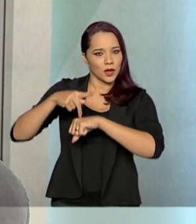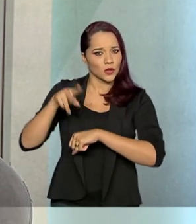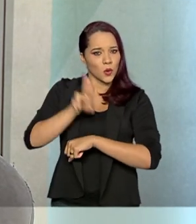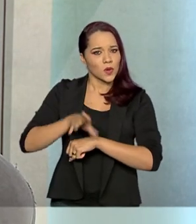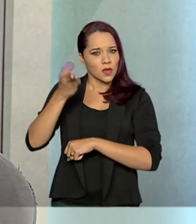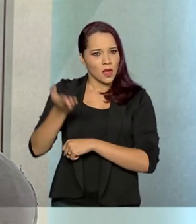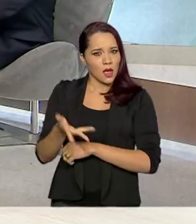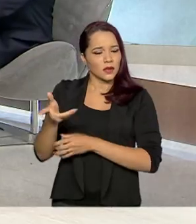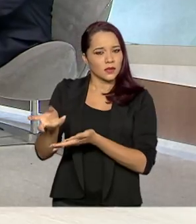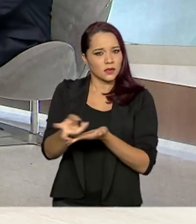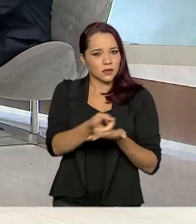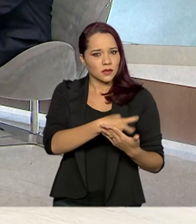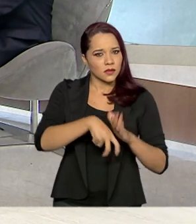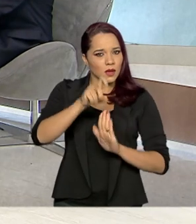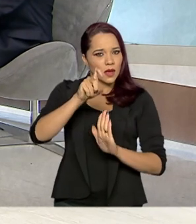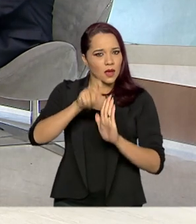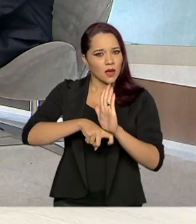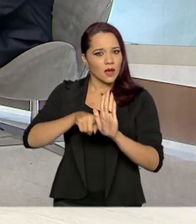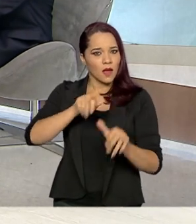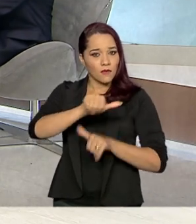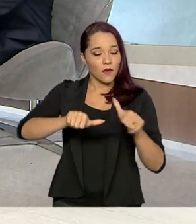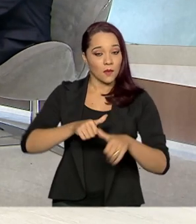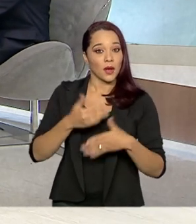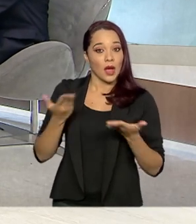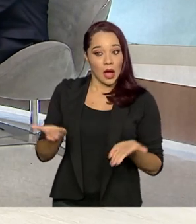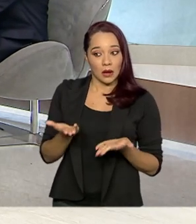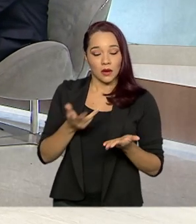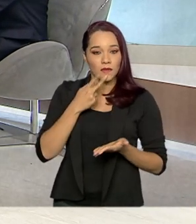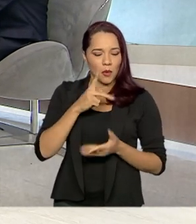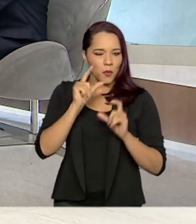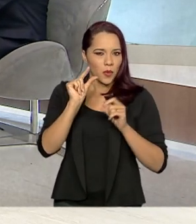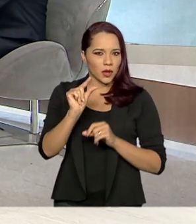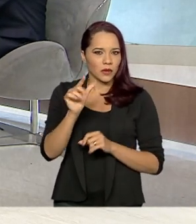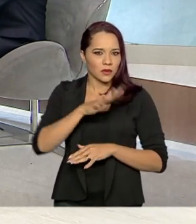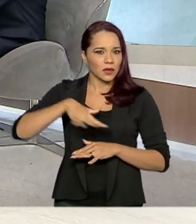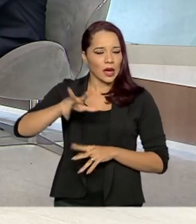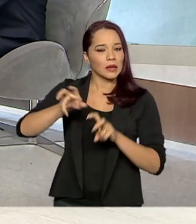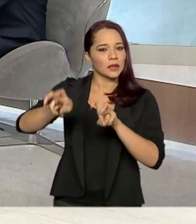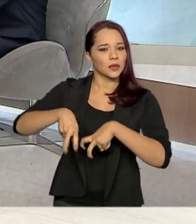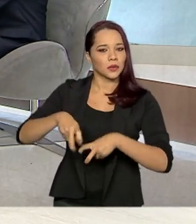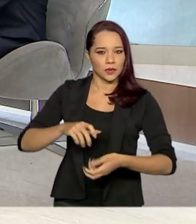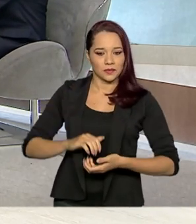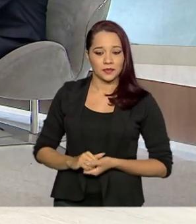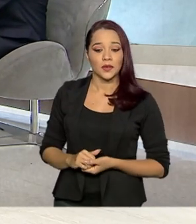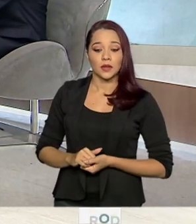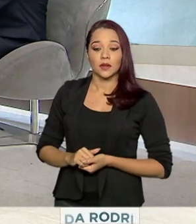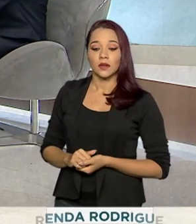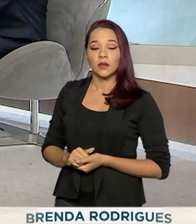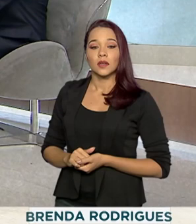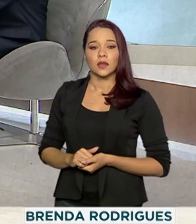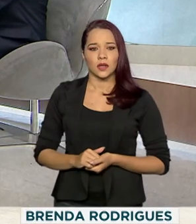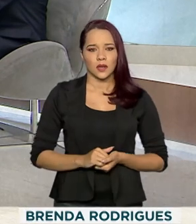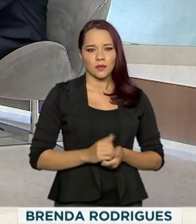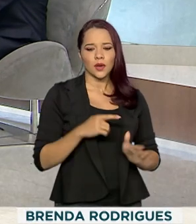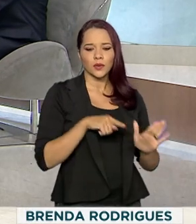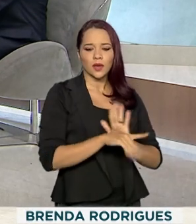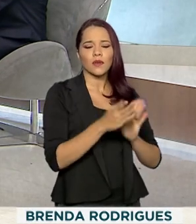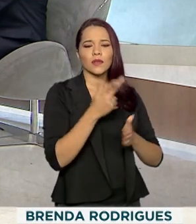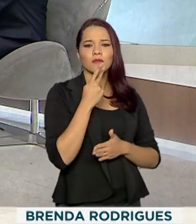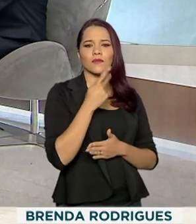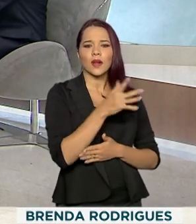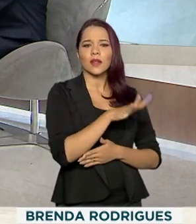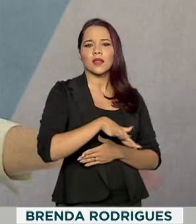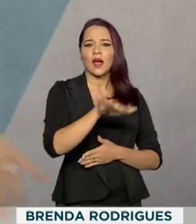E vamos trazer um pouquinho agora para a questão da agricultura, né, Catiuci? Eu queria saber do Renato, inclusive, nesse momento, quando a gente fala no setor